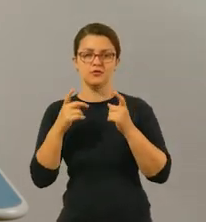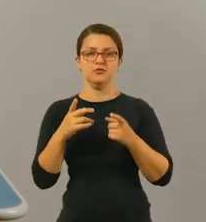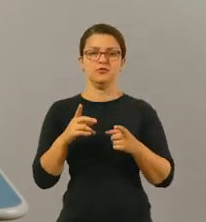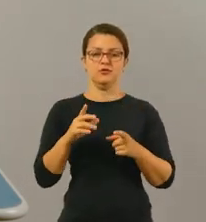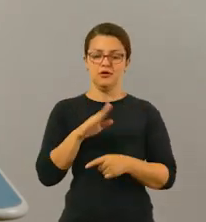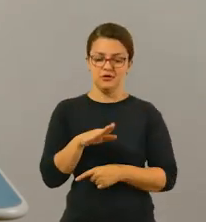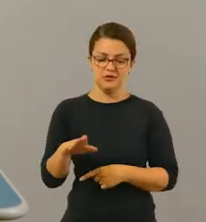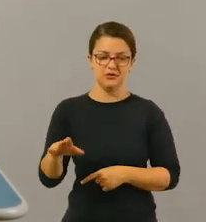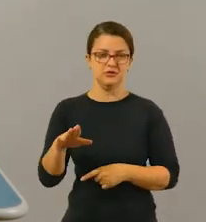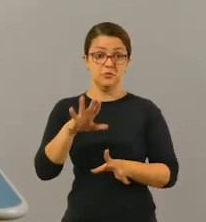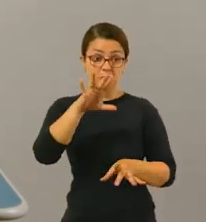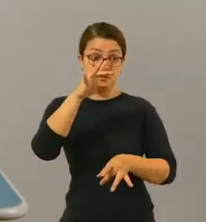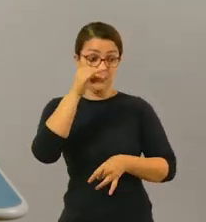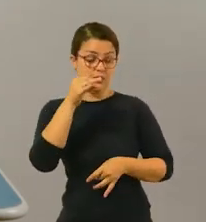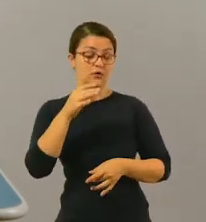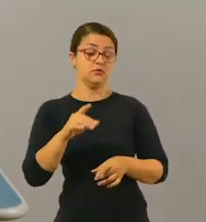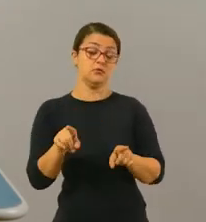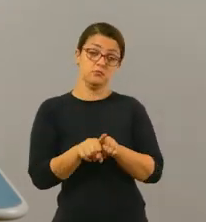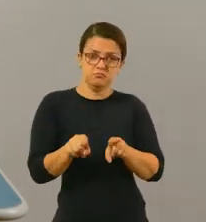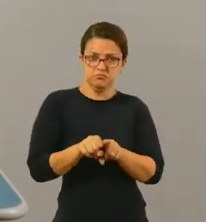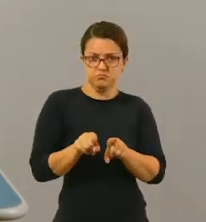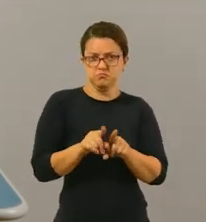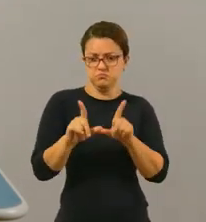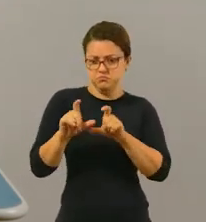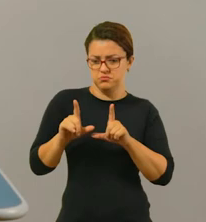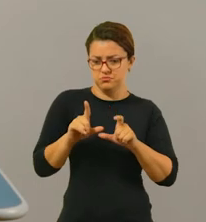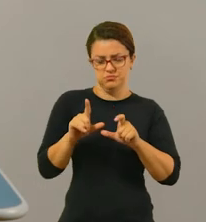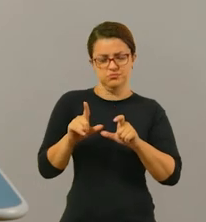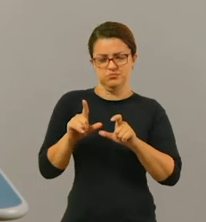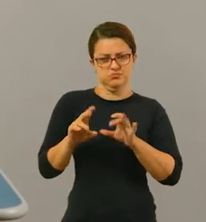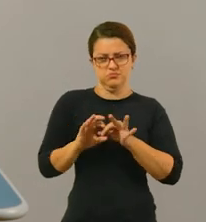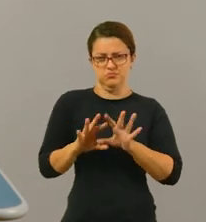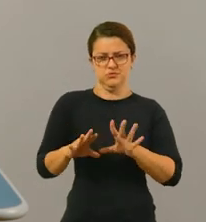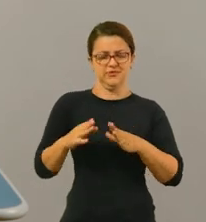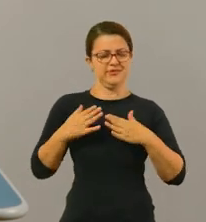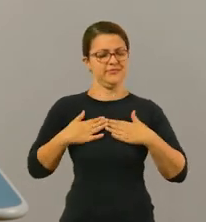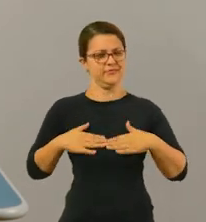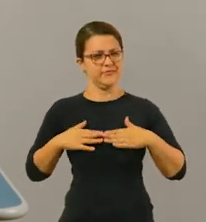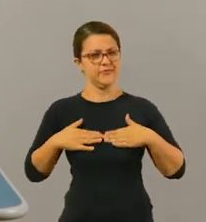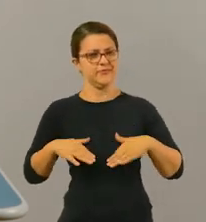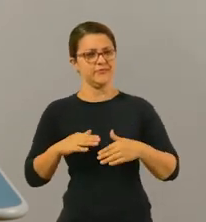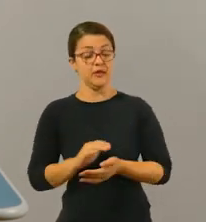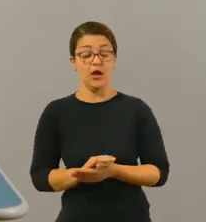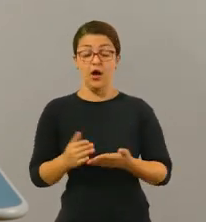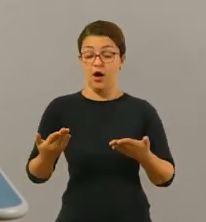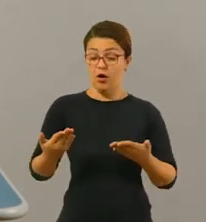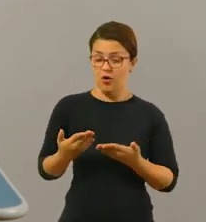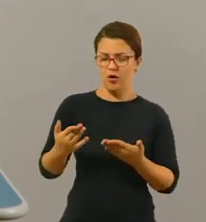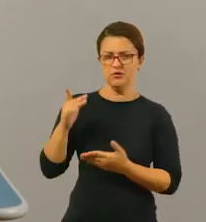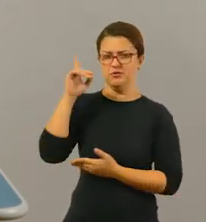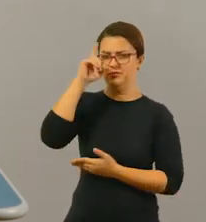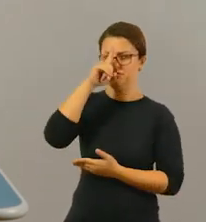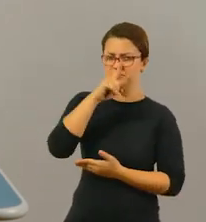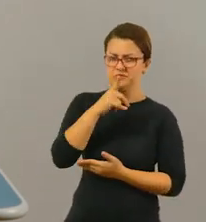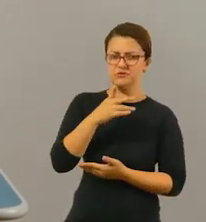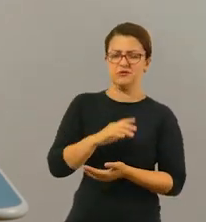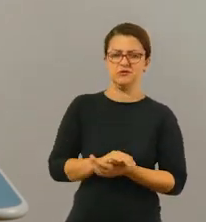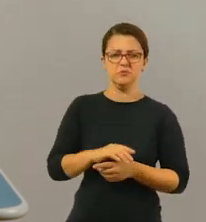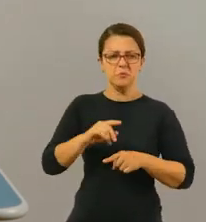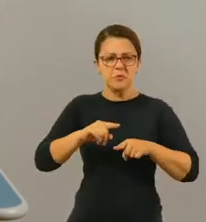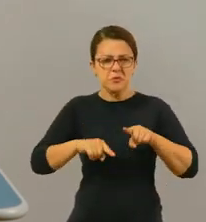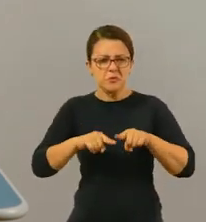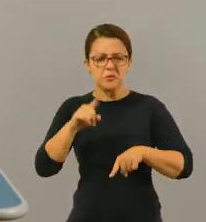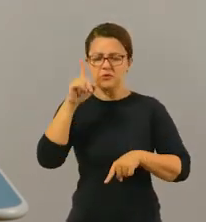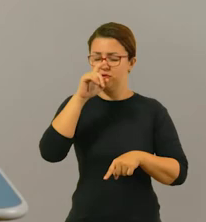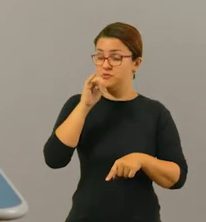ou que ela se sinta à vontade de ser também fotografada ou filmada, tá bom? Se ela tiver muita dificuldade em algum desses